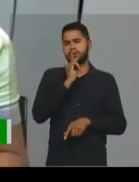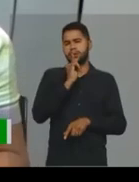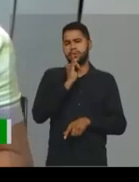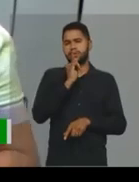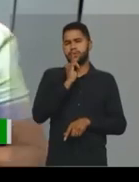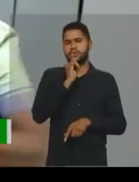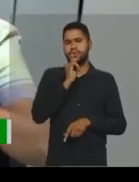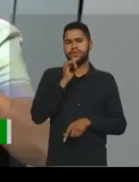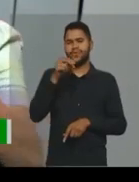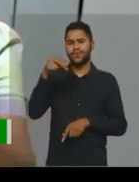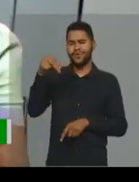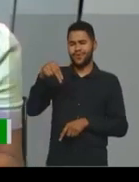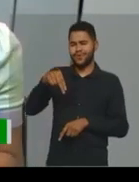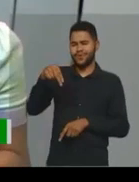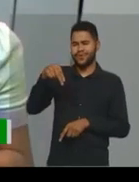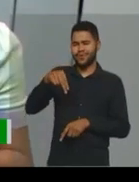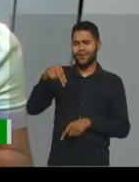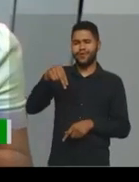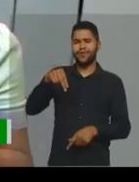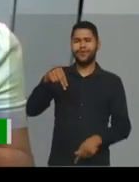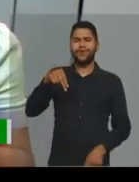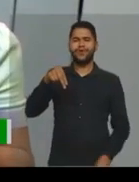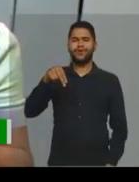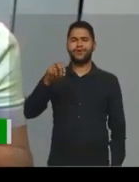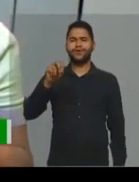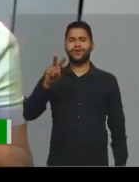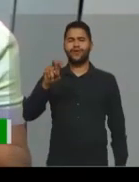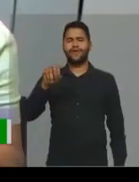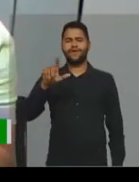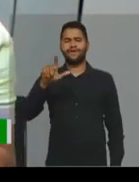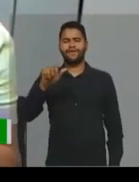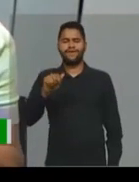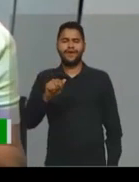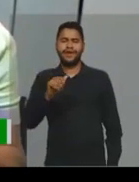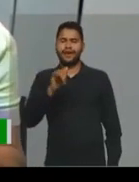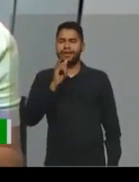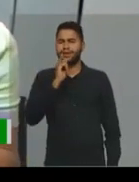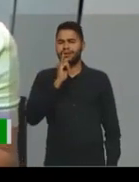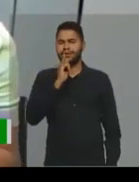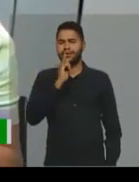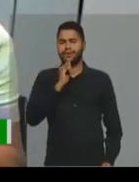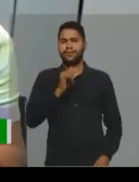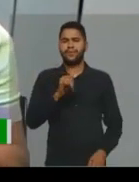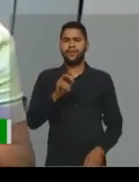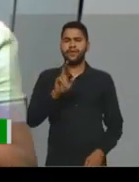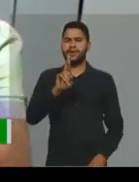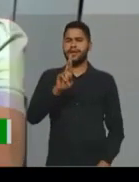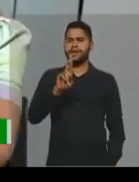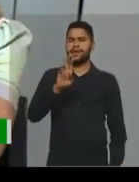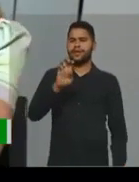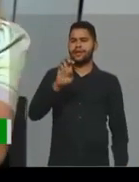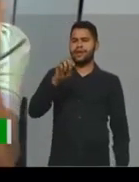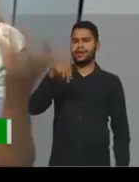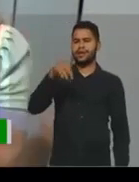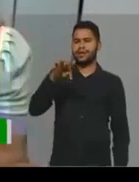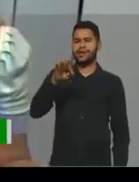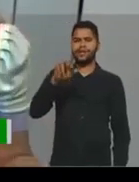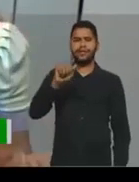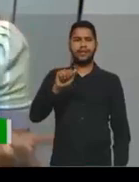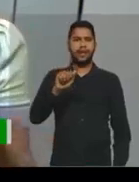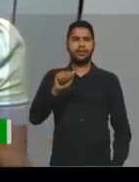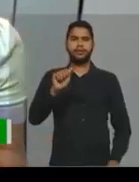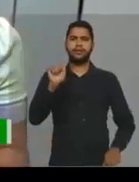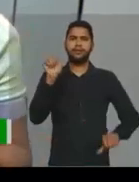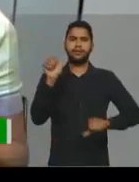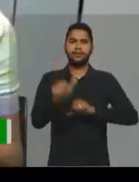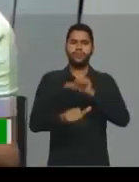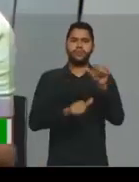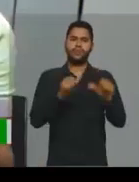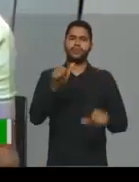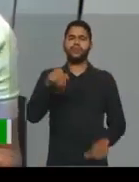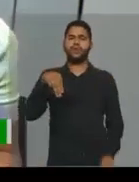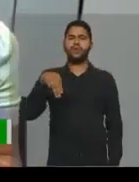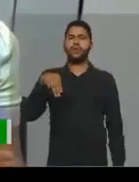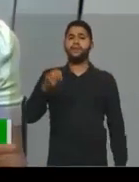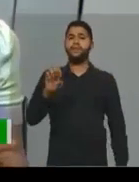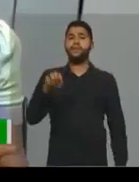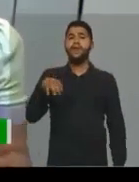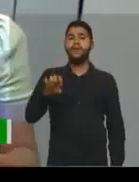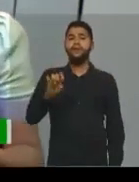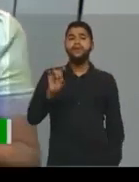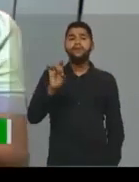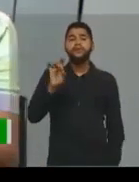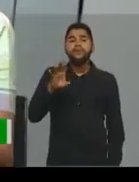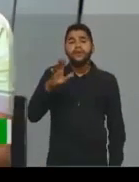novela, né? Vários exemplos da Renata, que virou meme. Mas, só vai